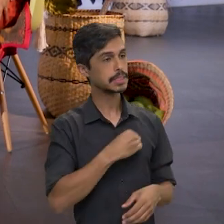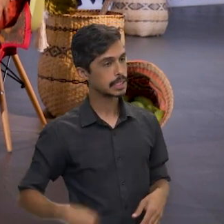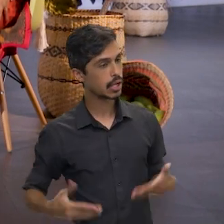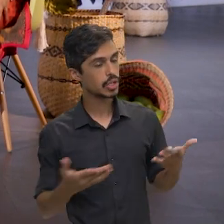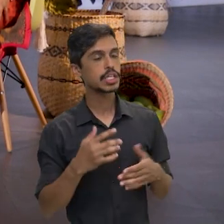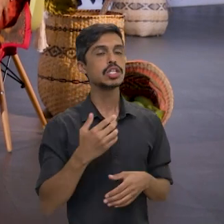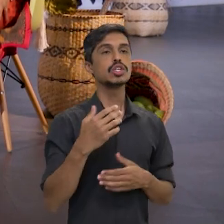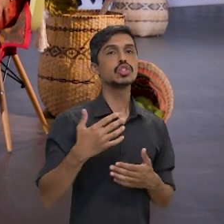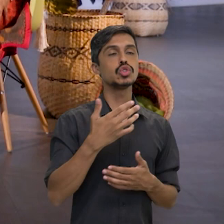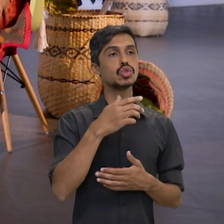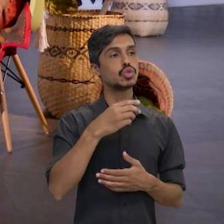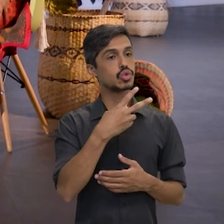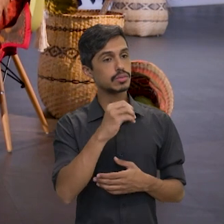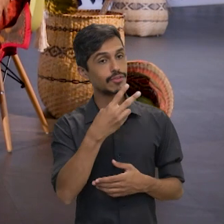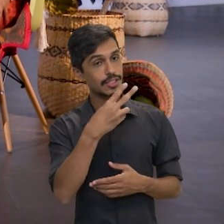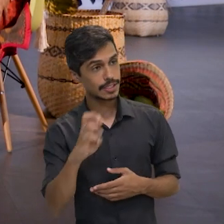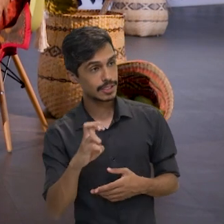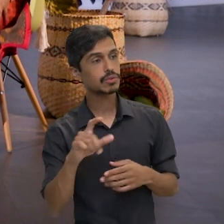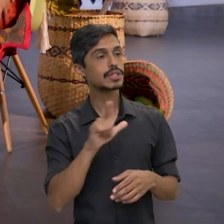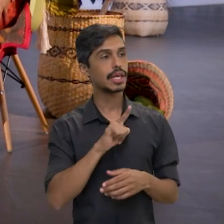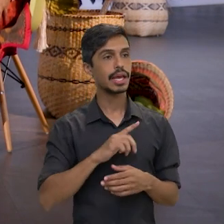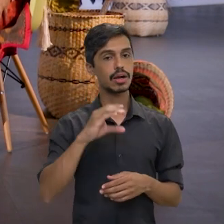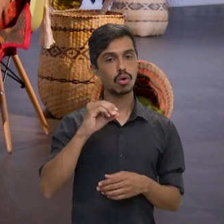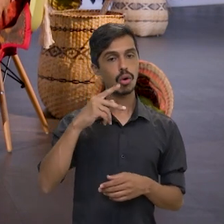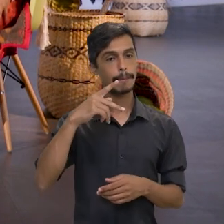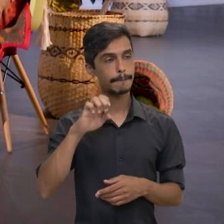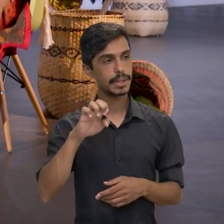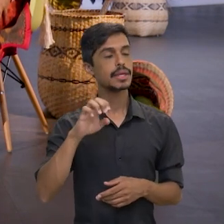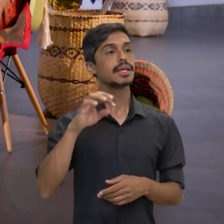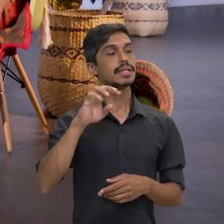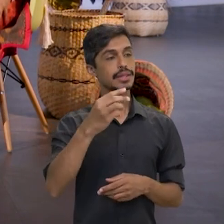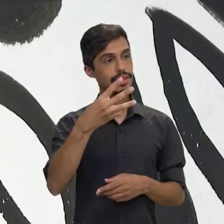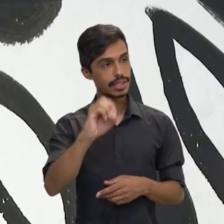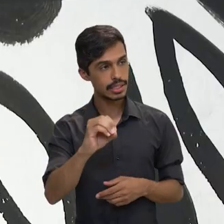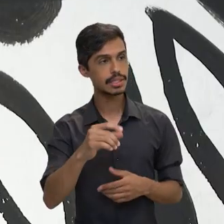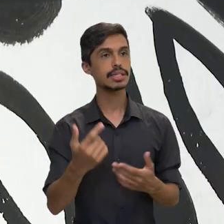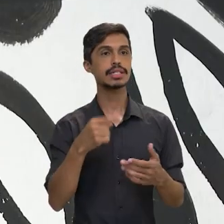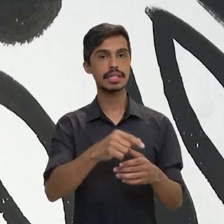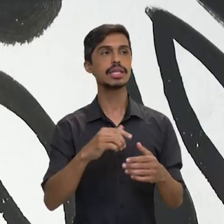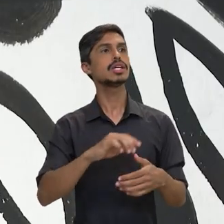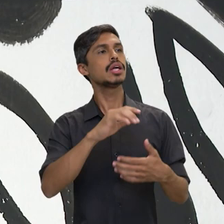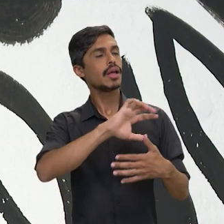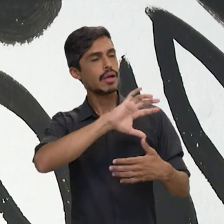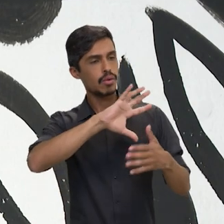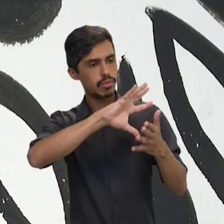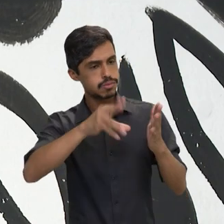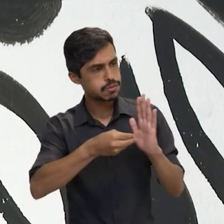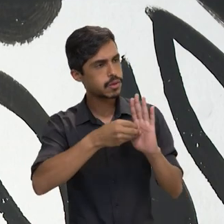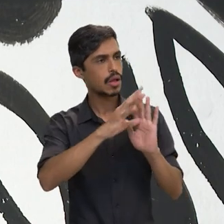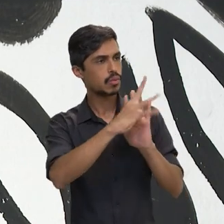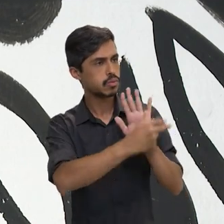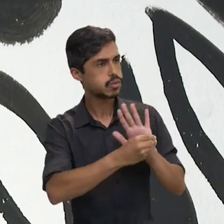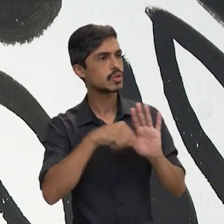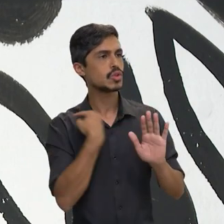2025, temos a COP30 em Belém, né? E tivemos um evento preparatório que foram os Diálogos Amazônicos, belíssimo